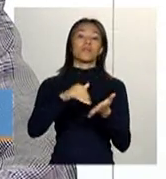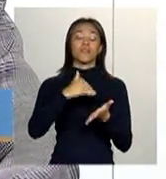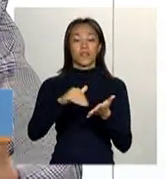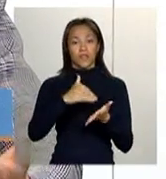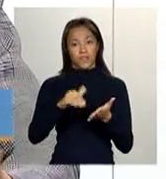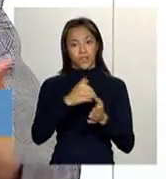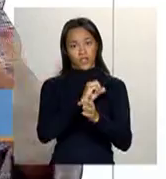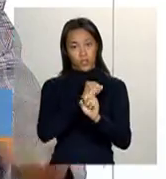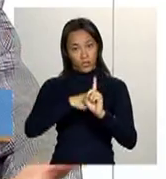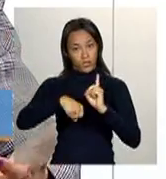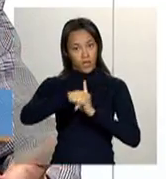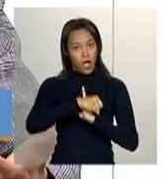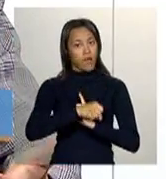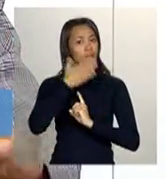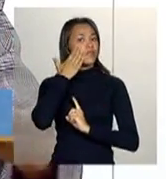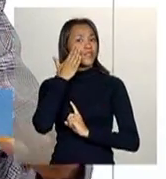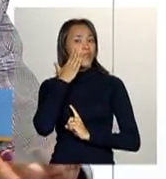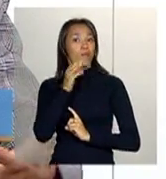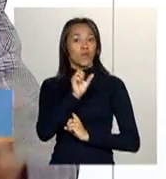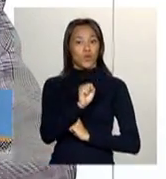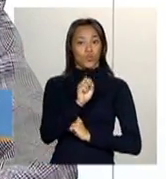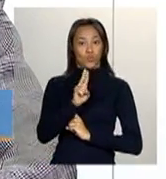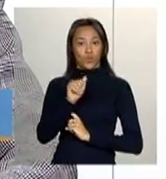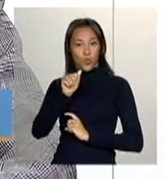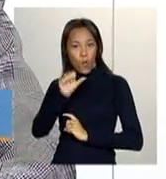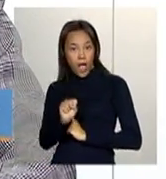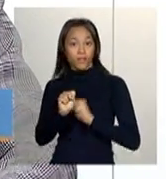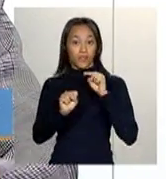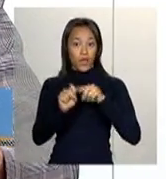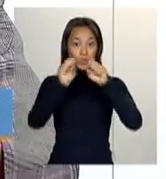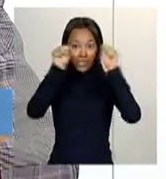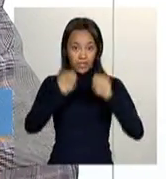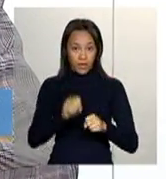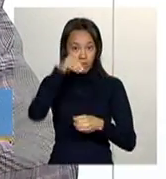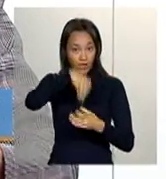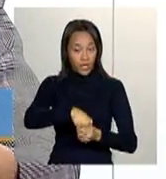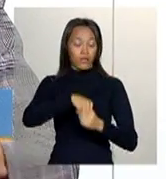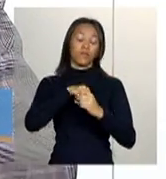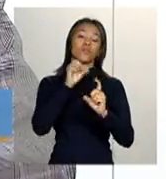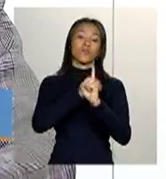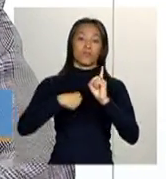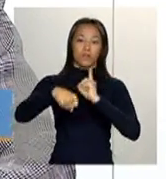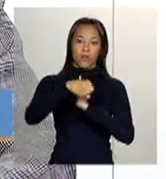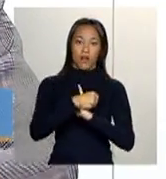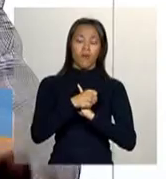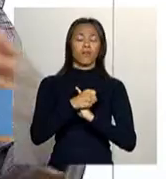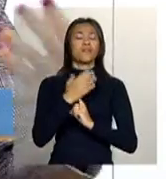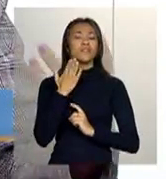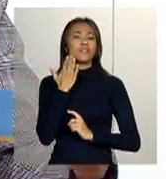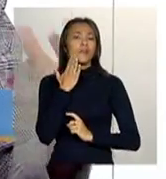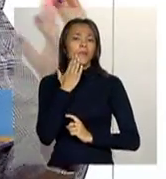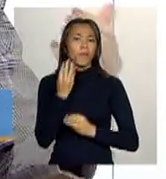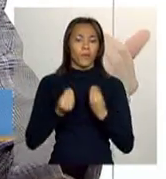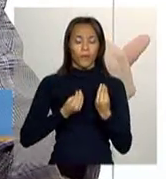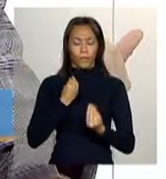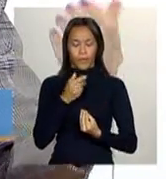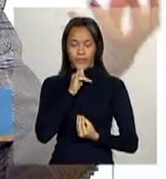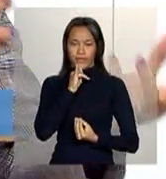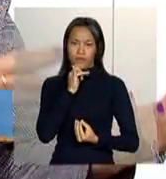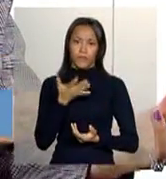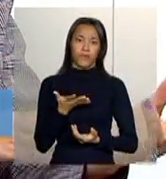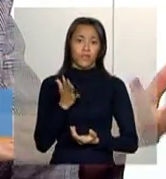Social, que lida com o sistema SUAS, né? Que o sistema de assistência social do Brasil. E construímos, né? Fizemos, inclusive, assim,